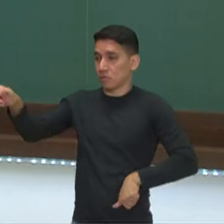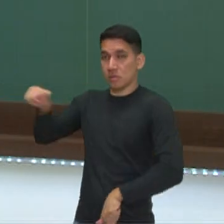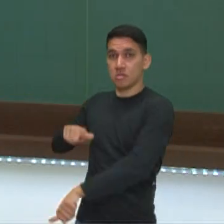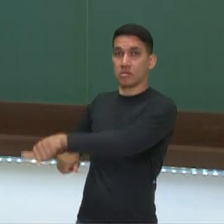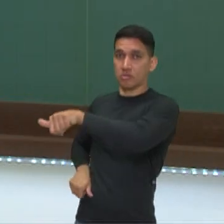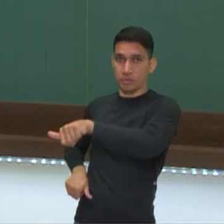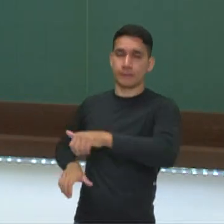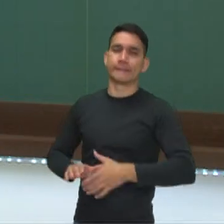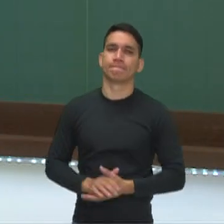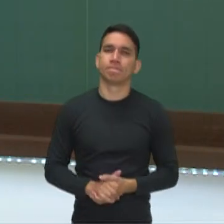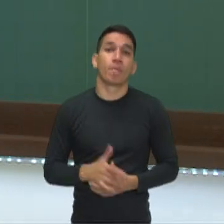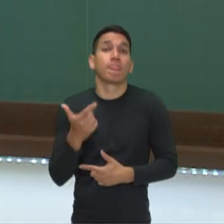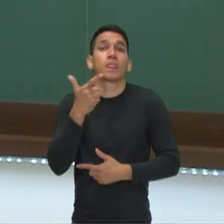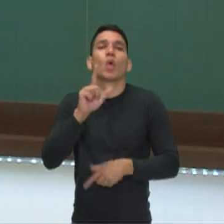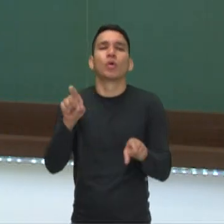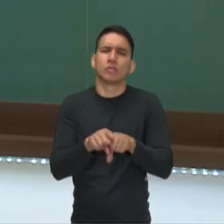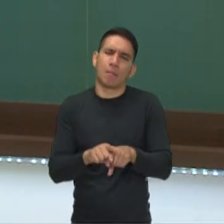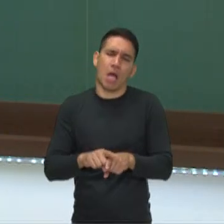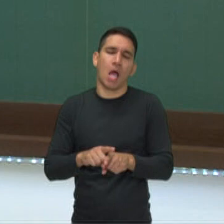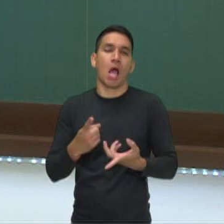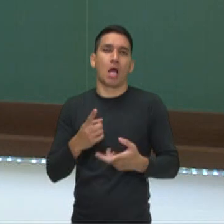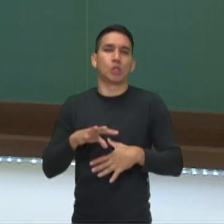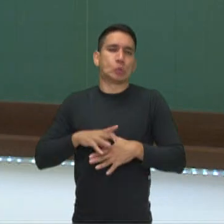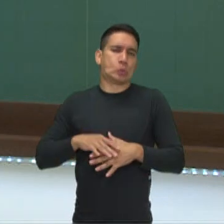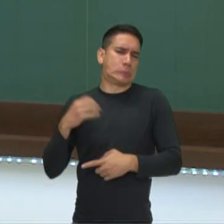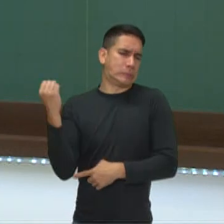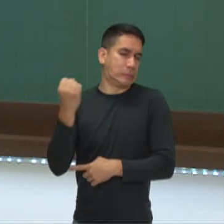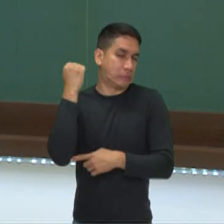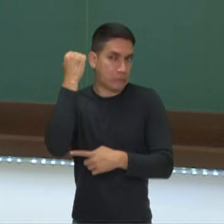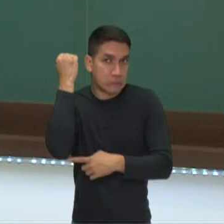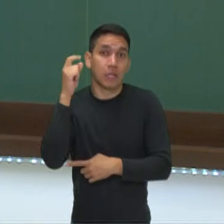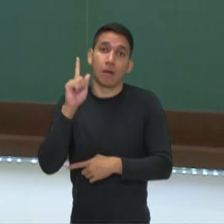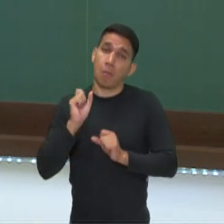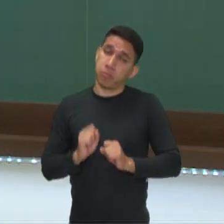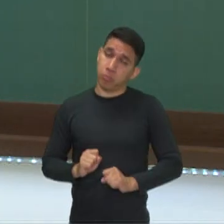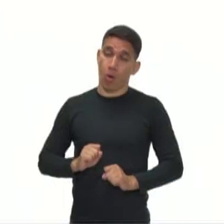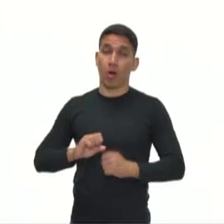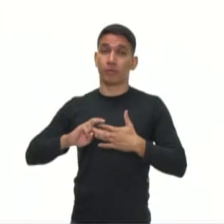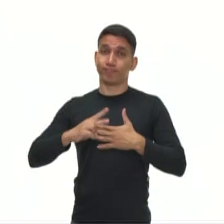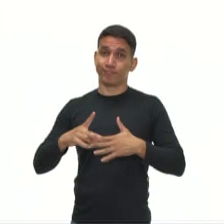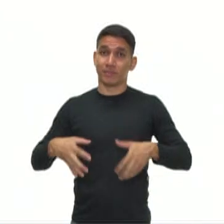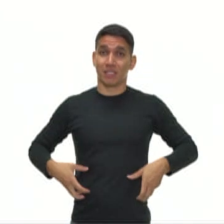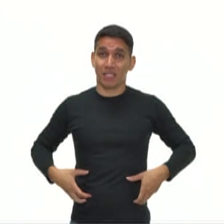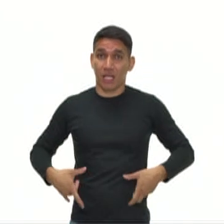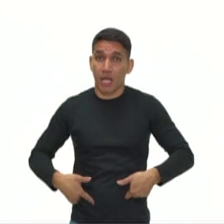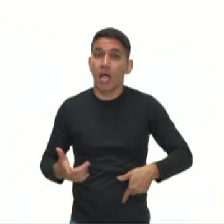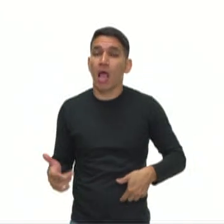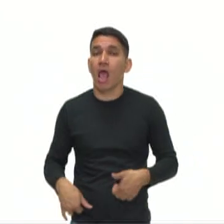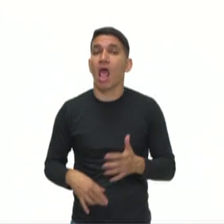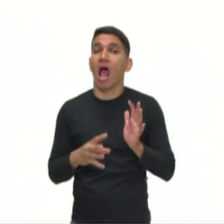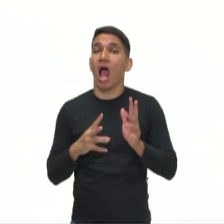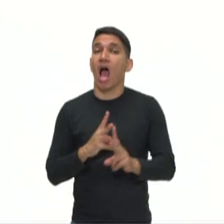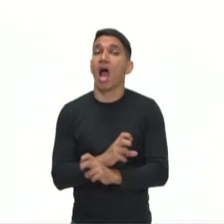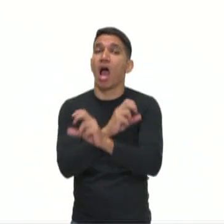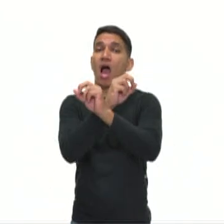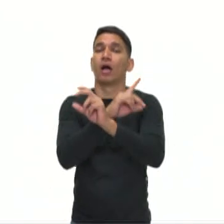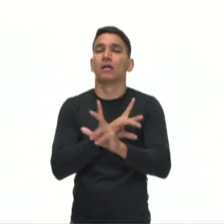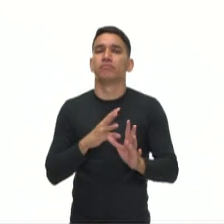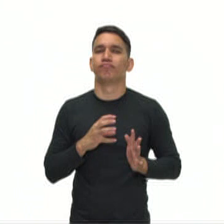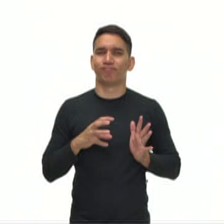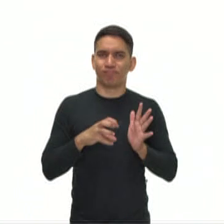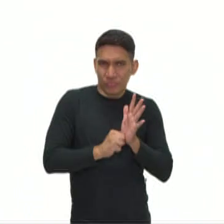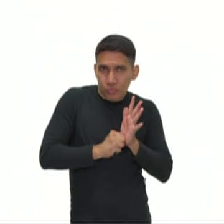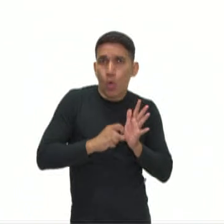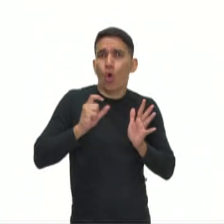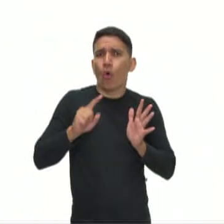grave que pode afetar esse sistema são alguns tipos de câncer que podem afetar os rins, podem afetar a bexiga,